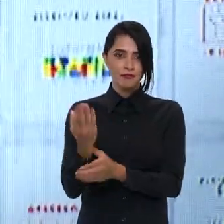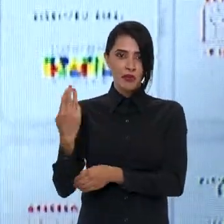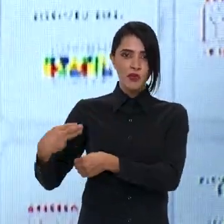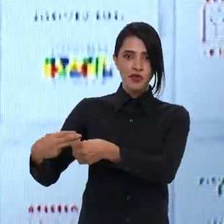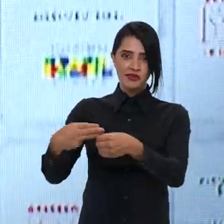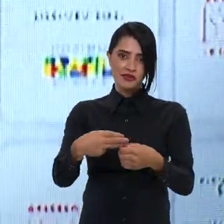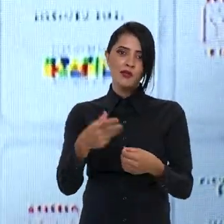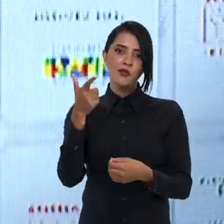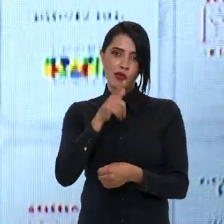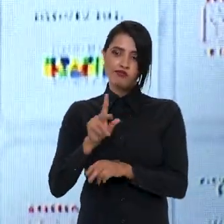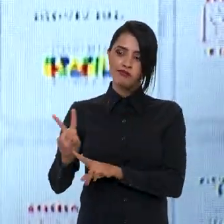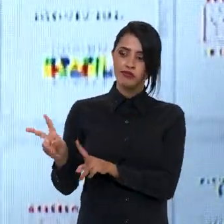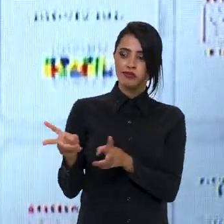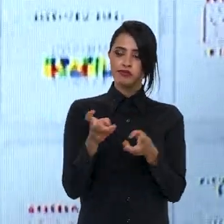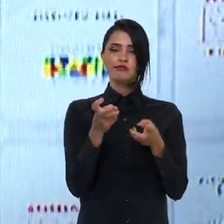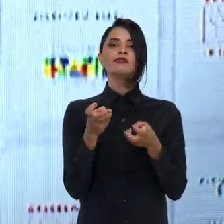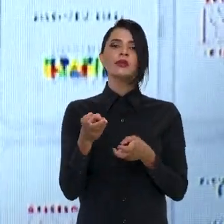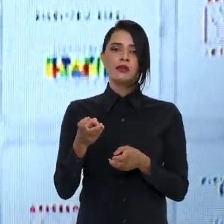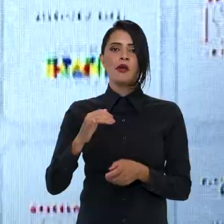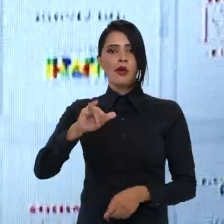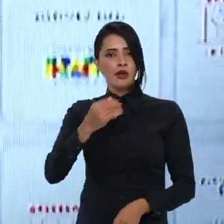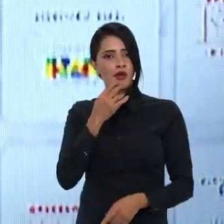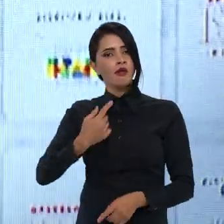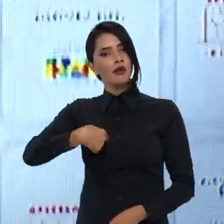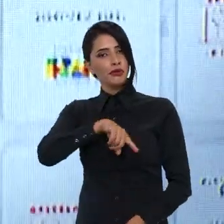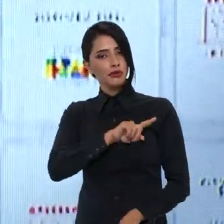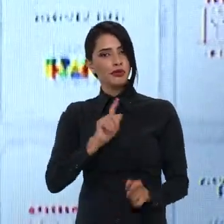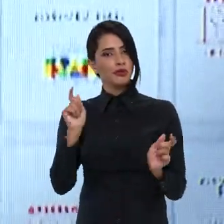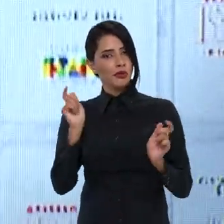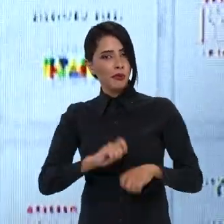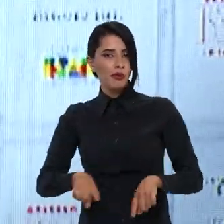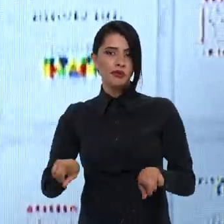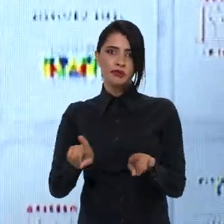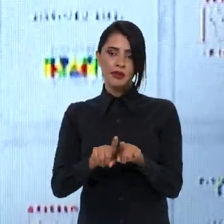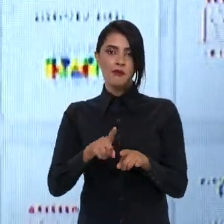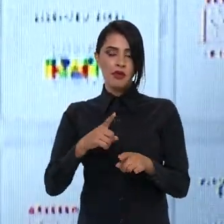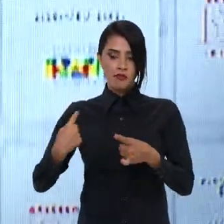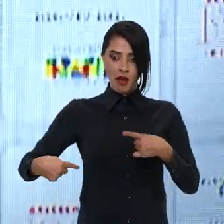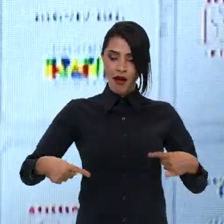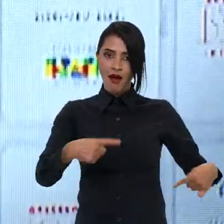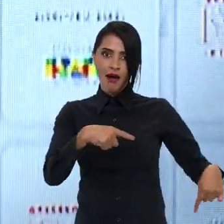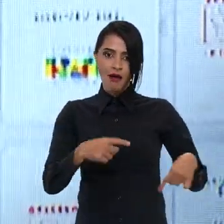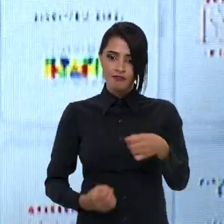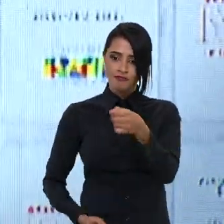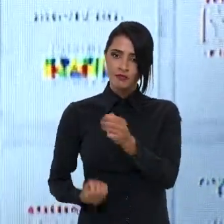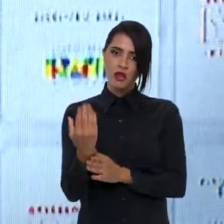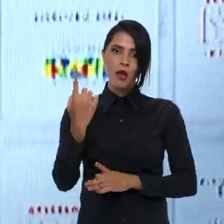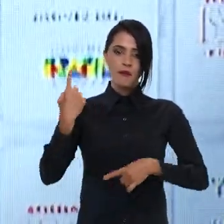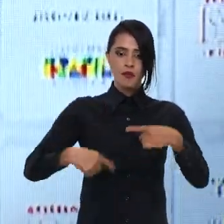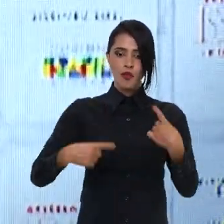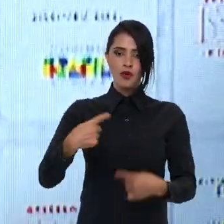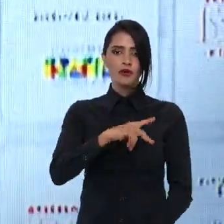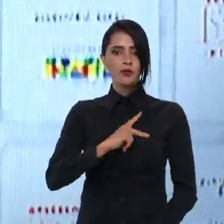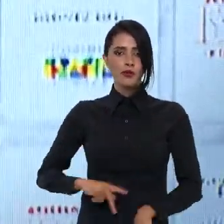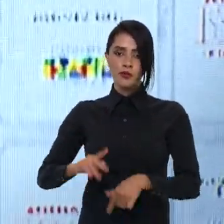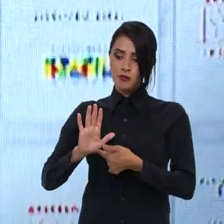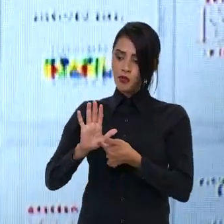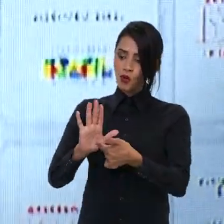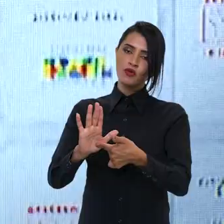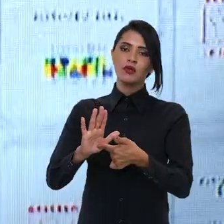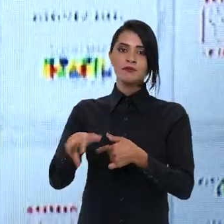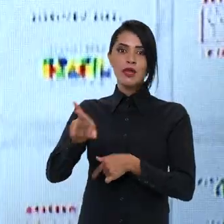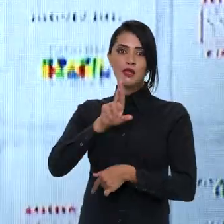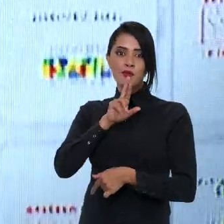de vocês produzem nos seus municípios para aqui a gente, numa grande caldeira, fomentar a política pública e